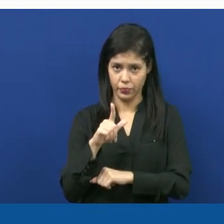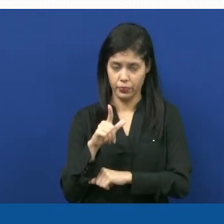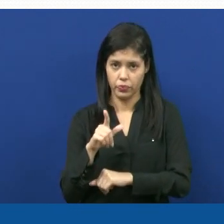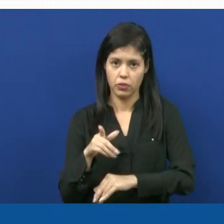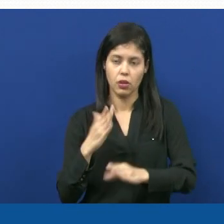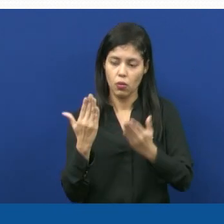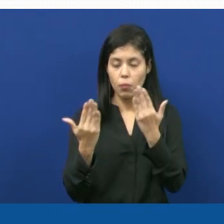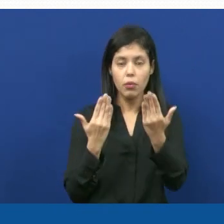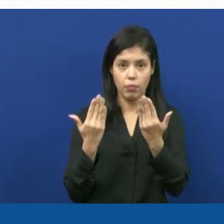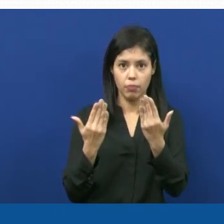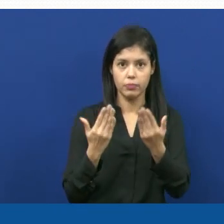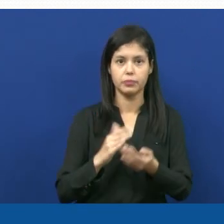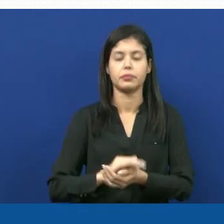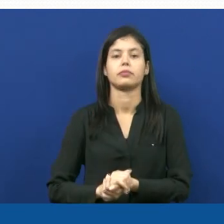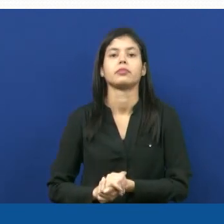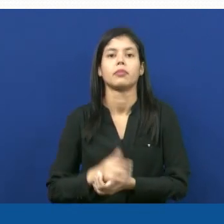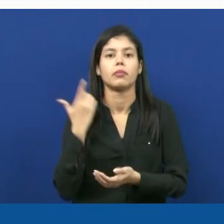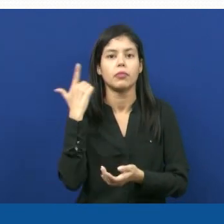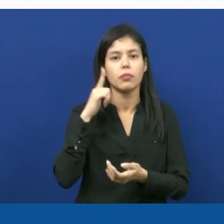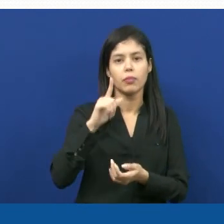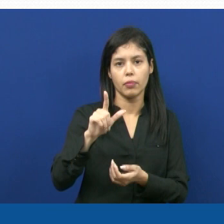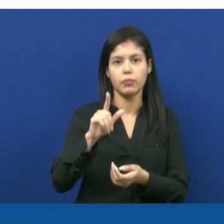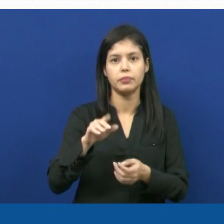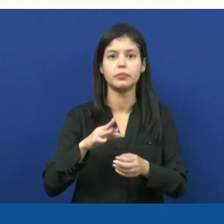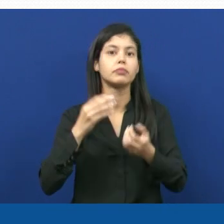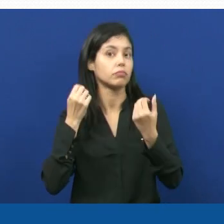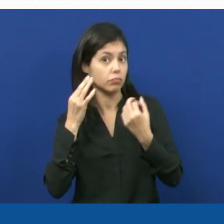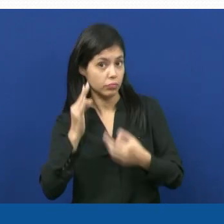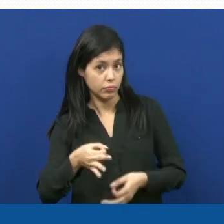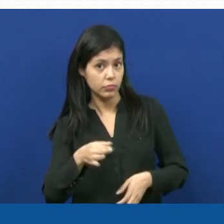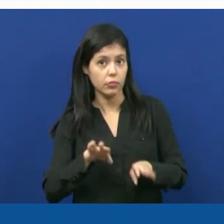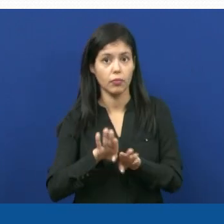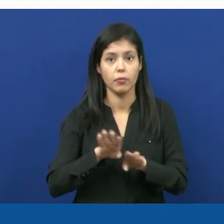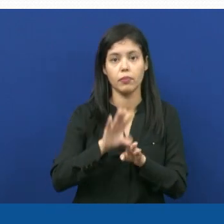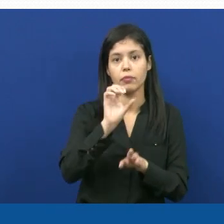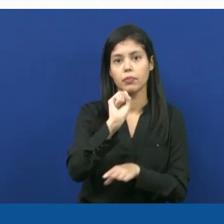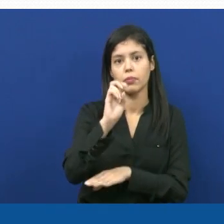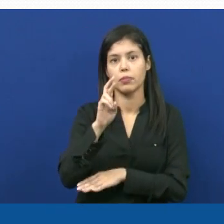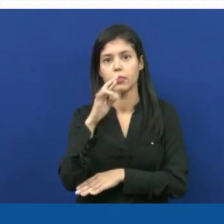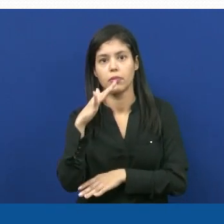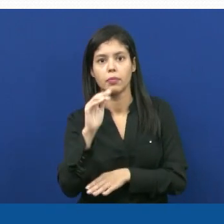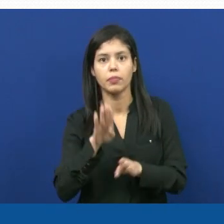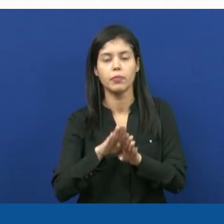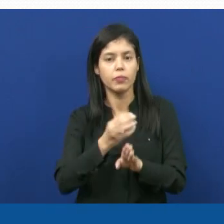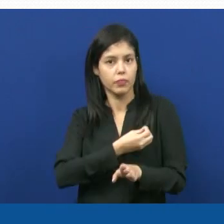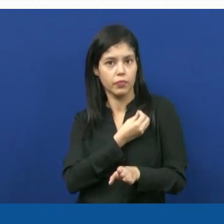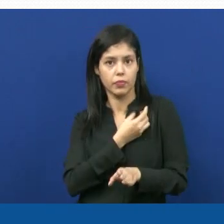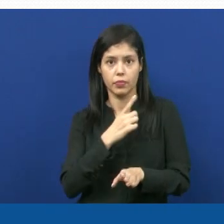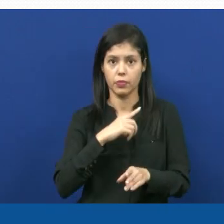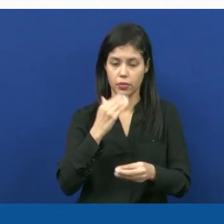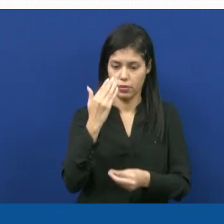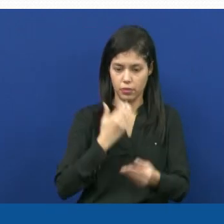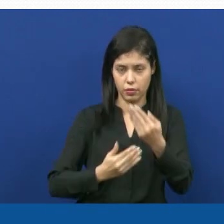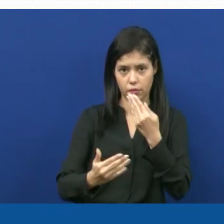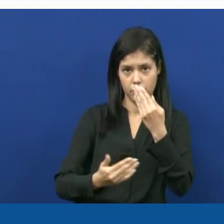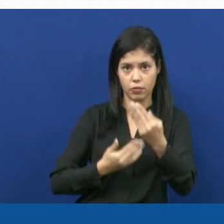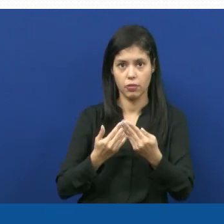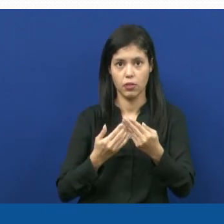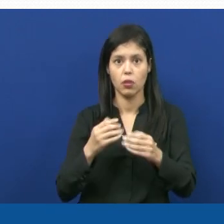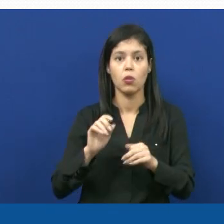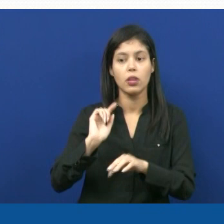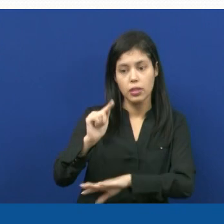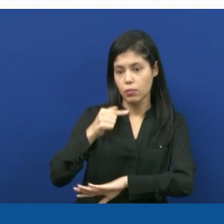comparar? Eles conseguem, de fato, saber se um ser vivo tem relação com outro a partir da sua